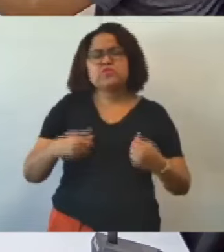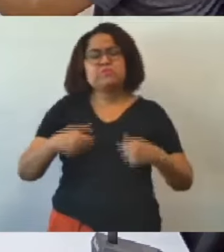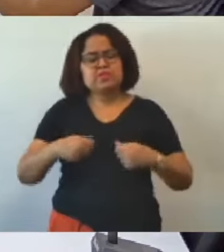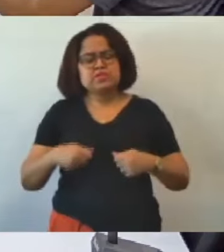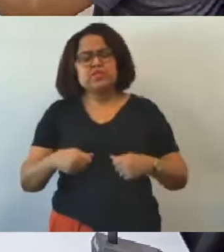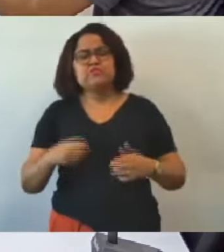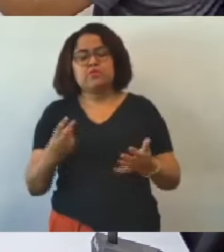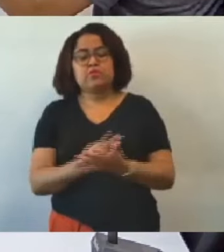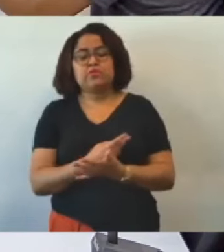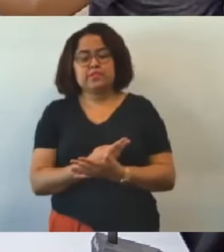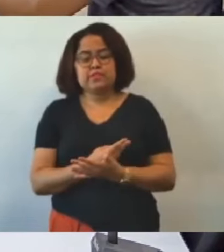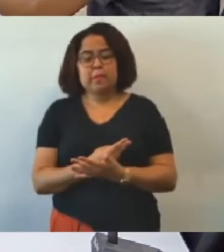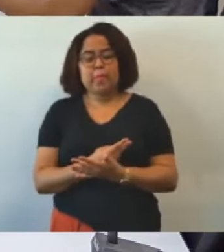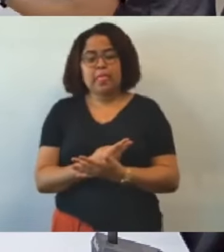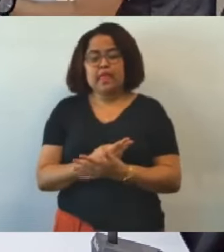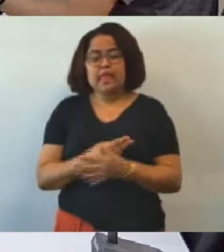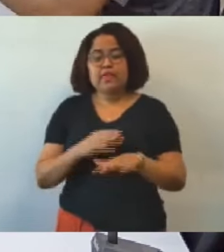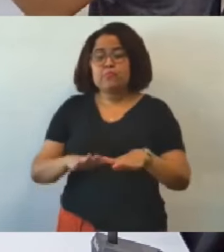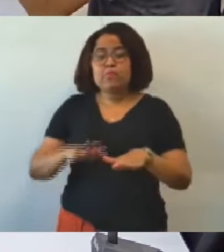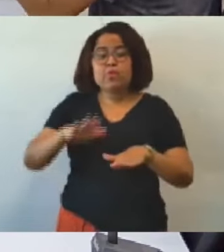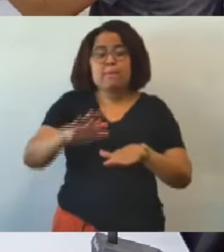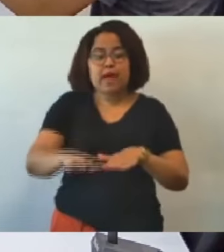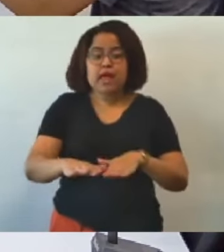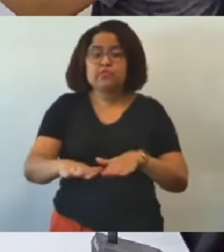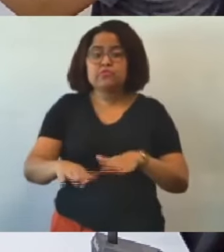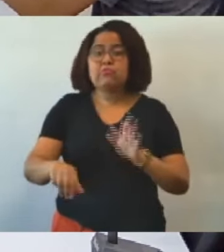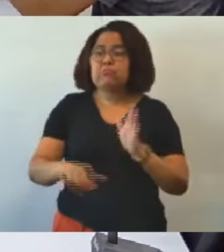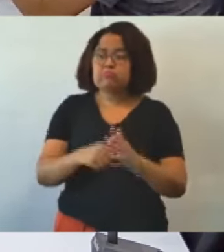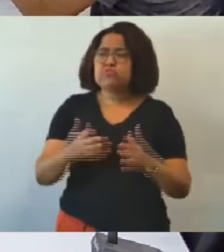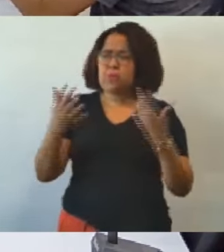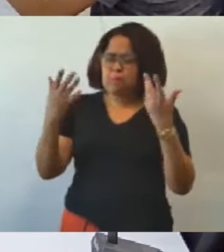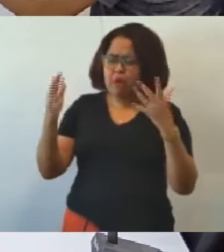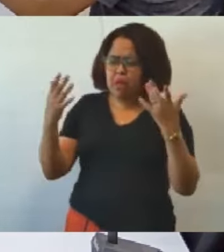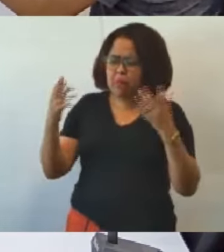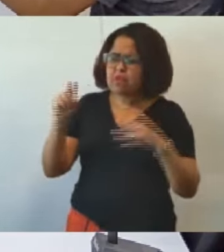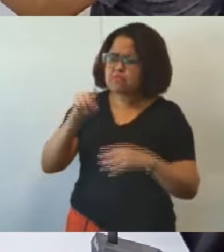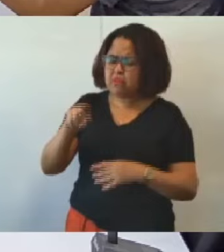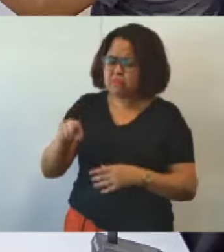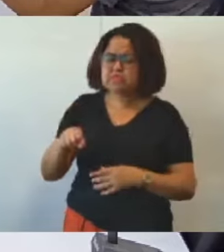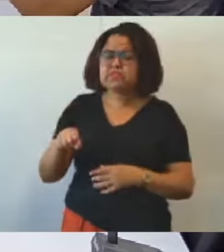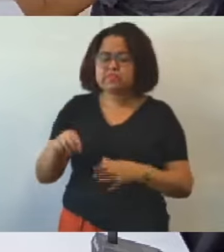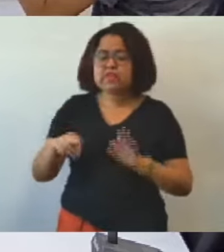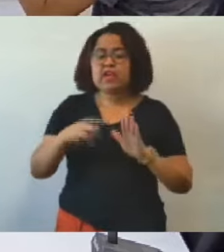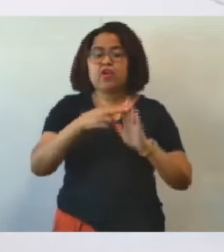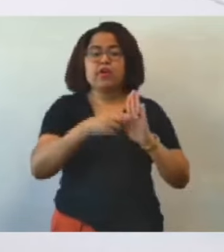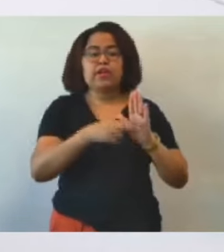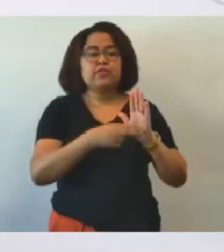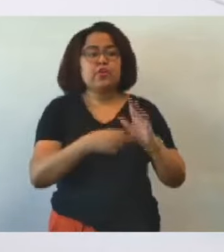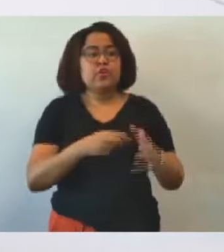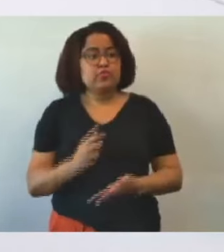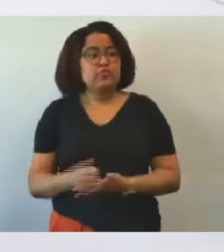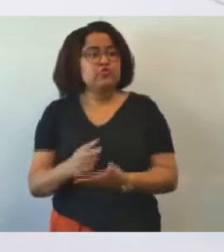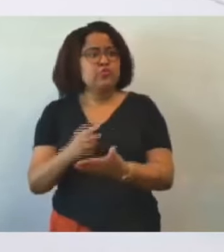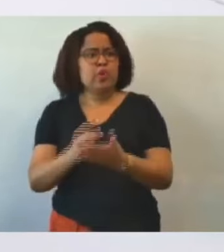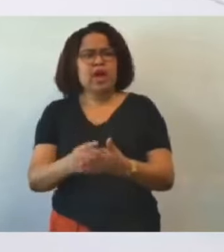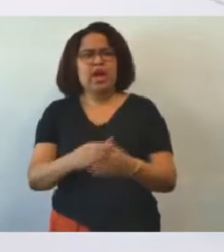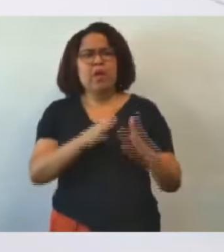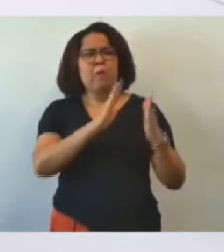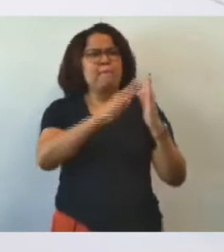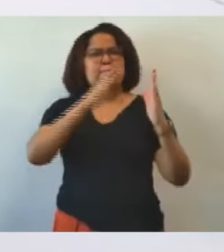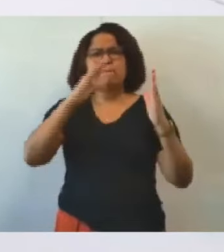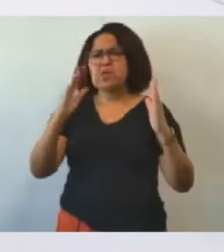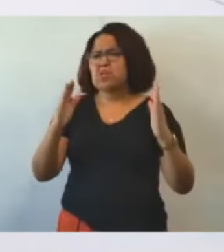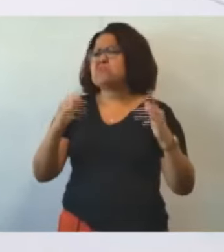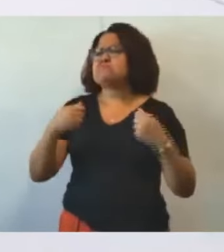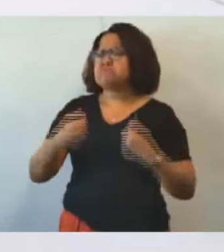passo foi dado que é esse relatório pelo que eu entendi nós vamos continuar até o tempo que for necessário mas é um passo